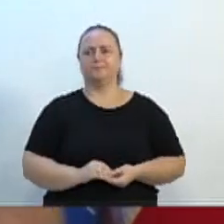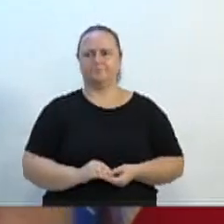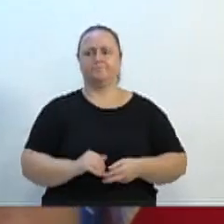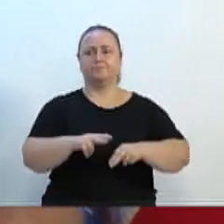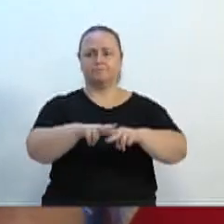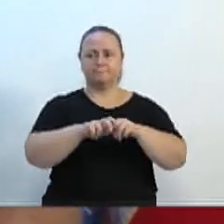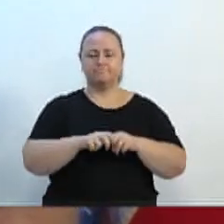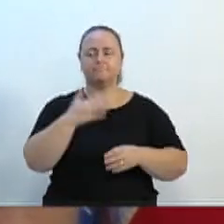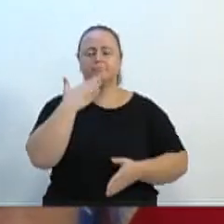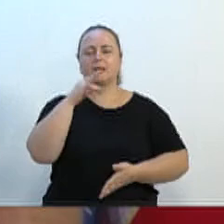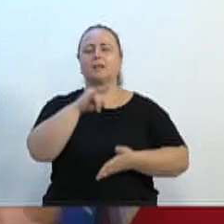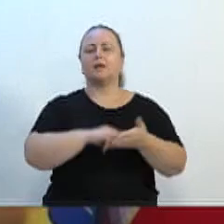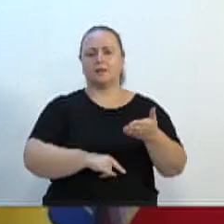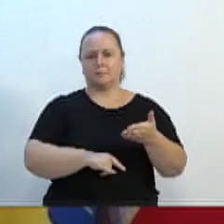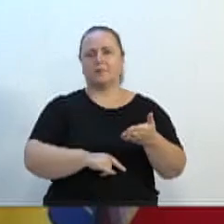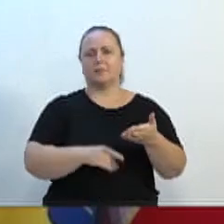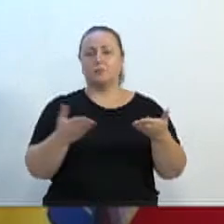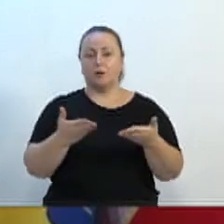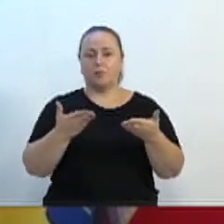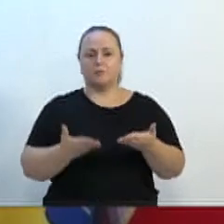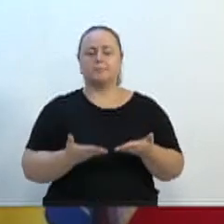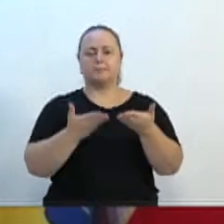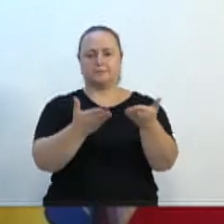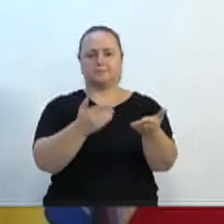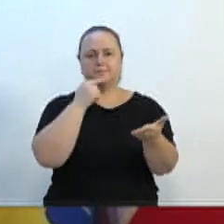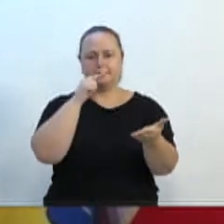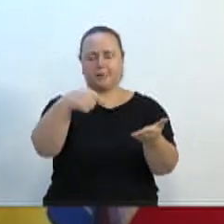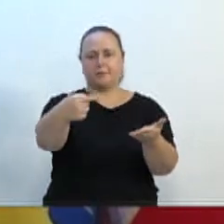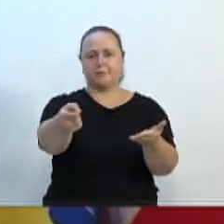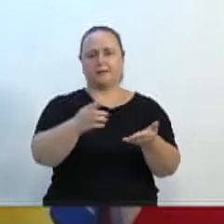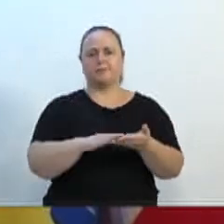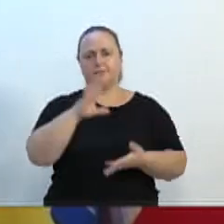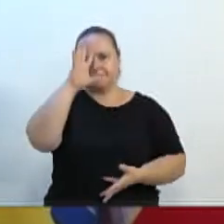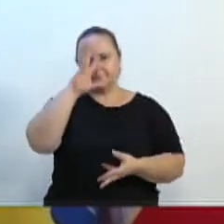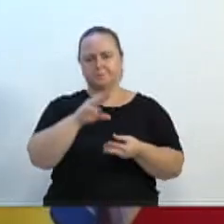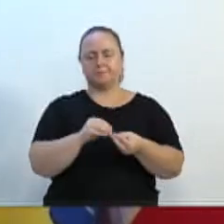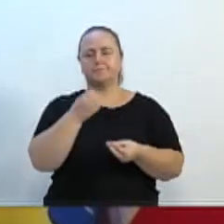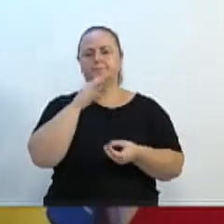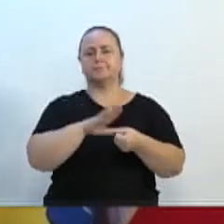requerimento nessa tarde que deve estar entrando na próxima sessão serei isso nessa tarde minha muito boa tarde a todos